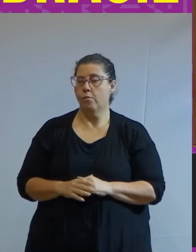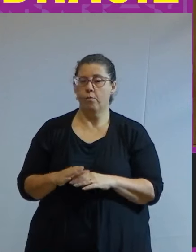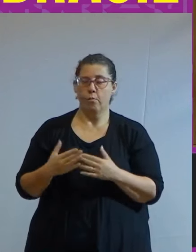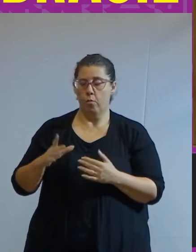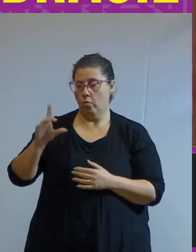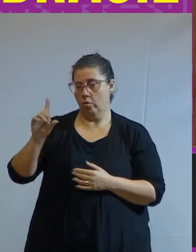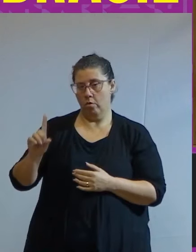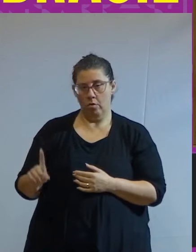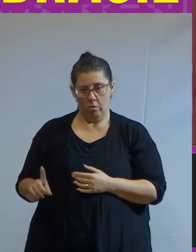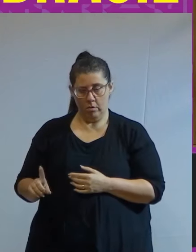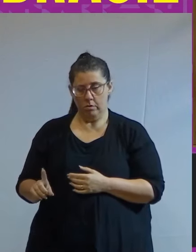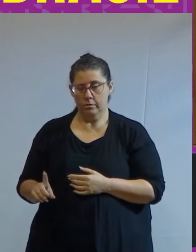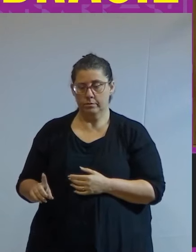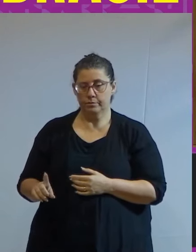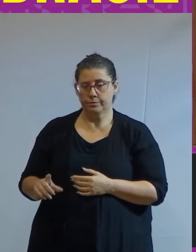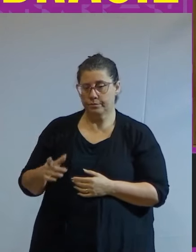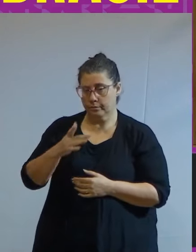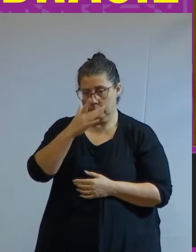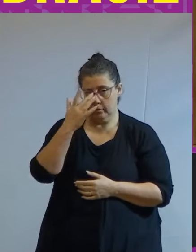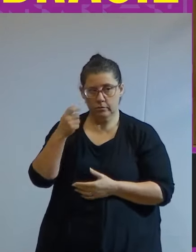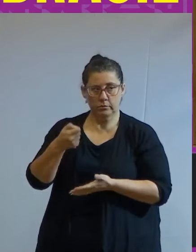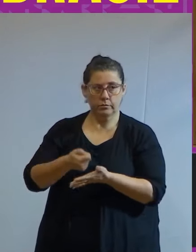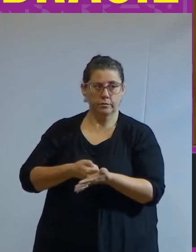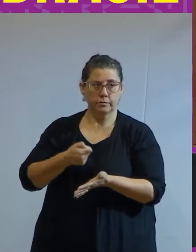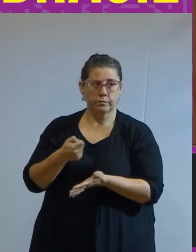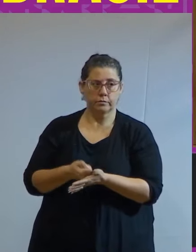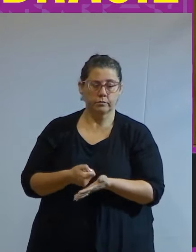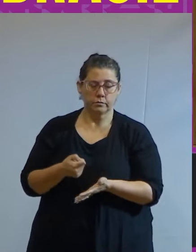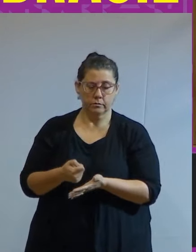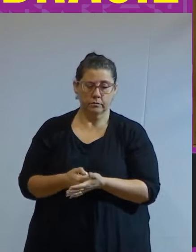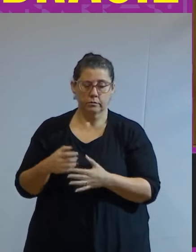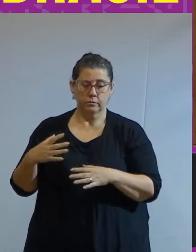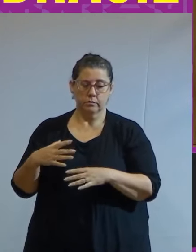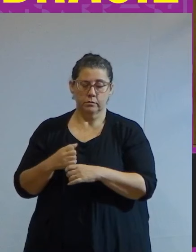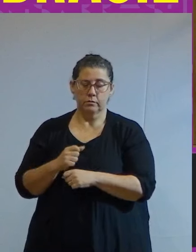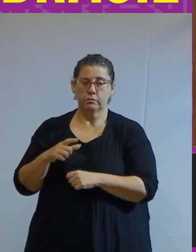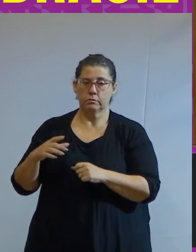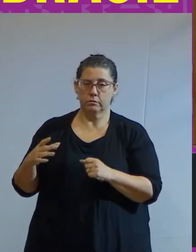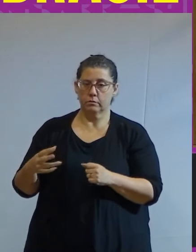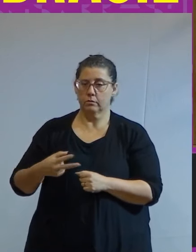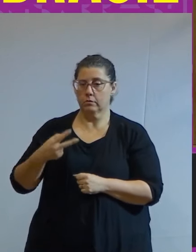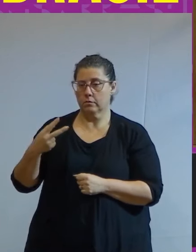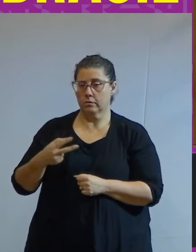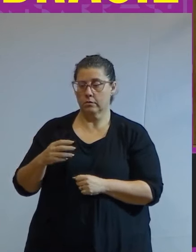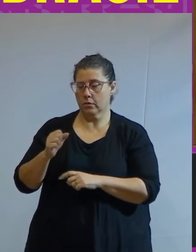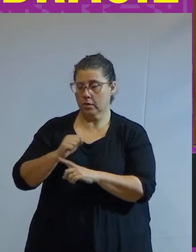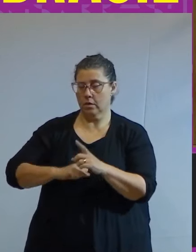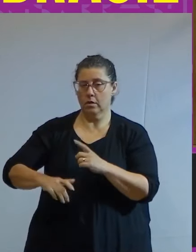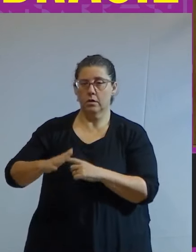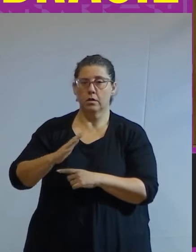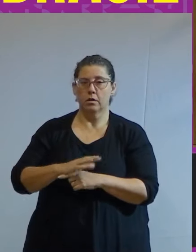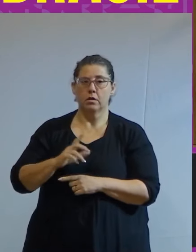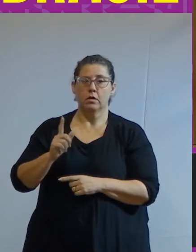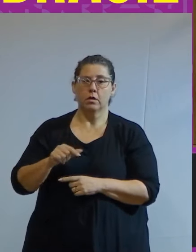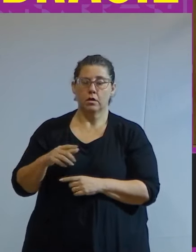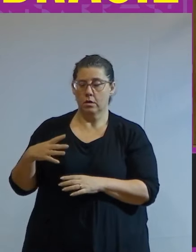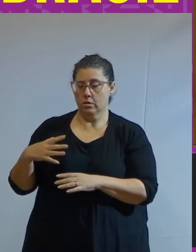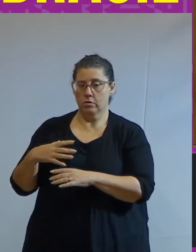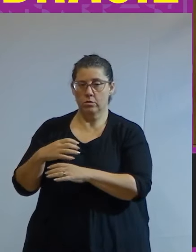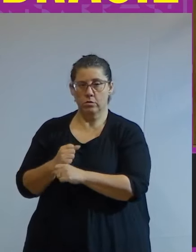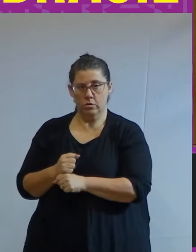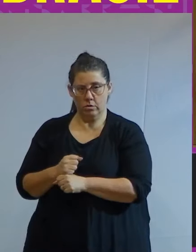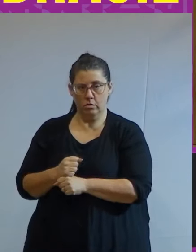dos direitos dos agentes que trocam ao contrário a totalidade é segunda a sociedade civil é resultado